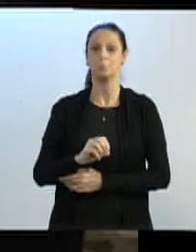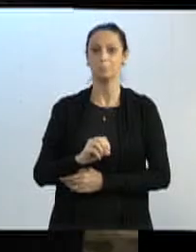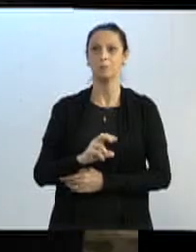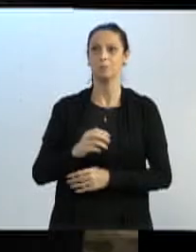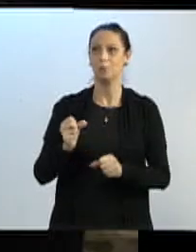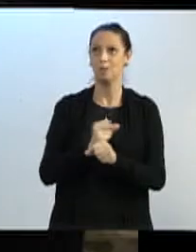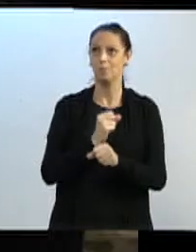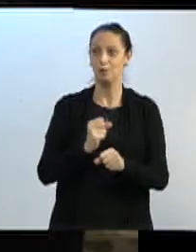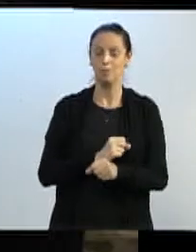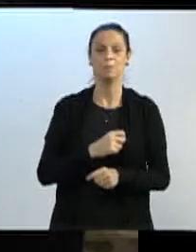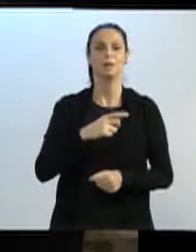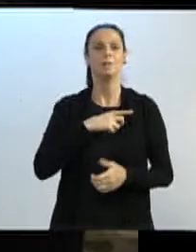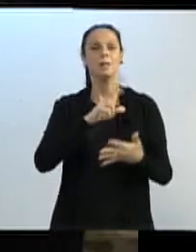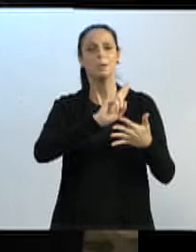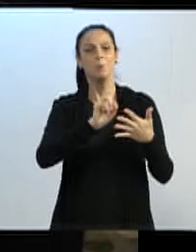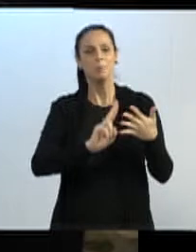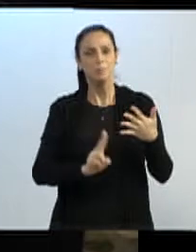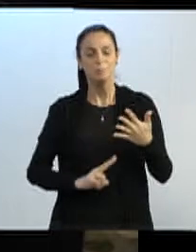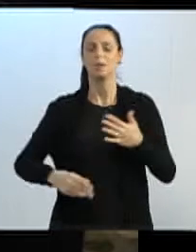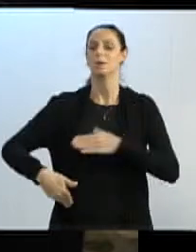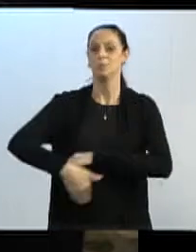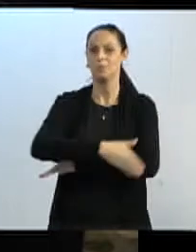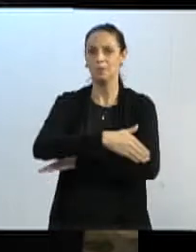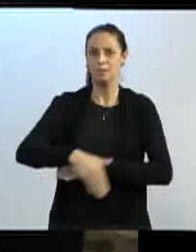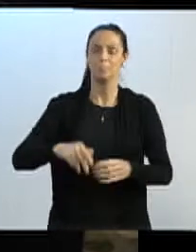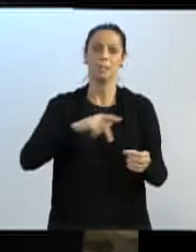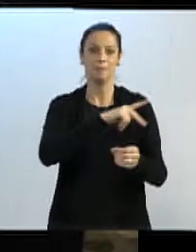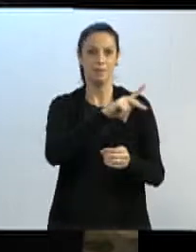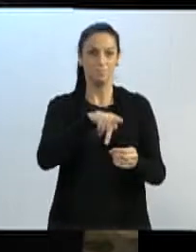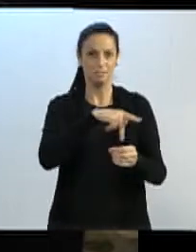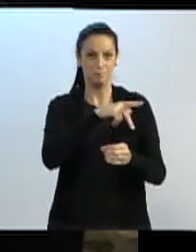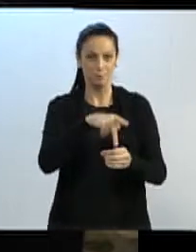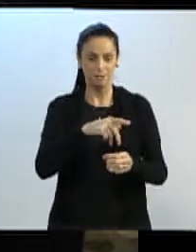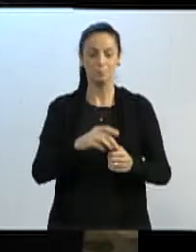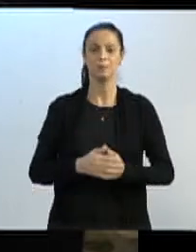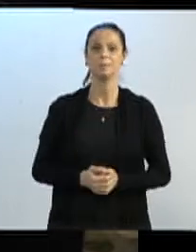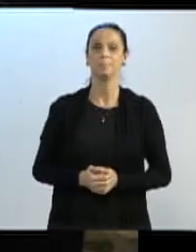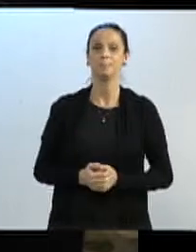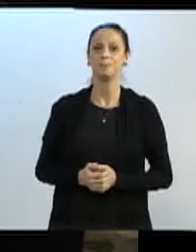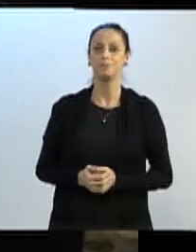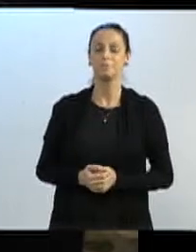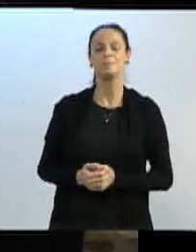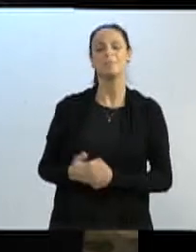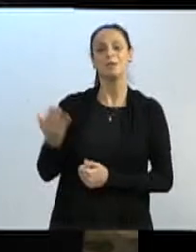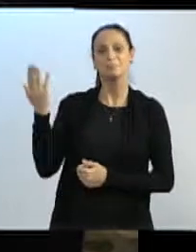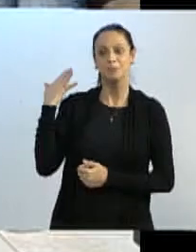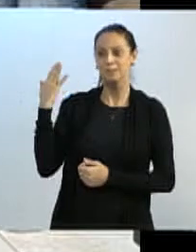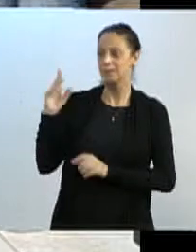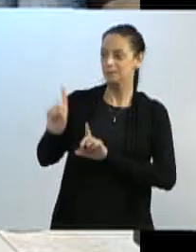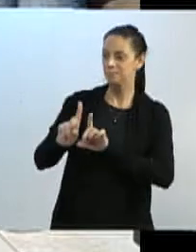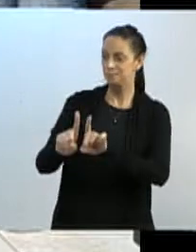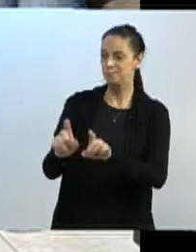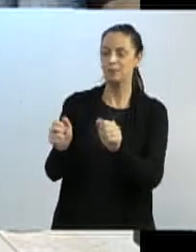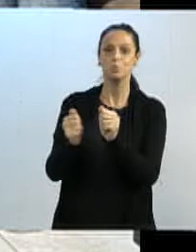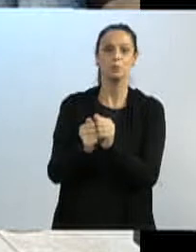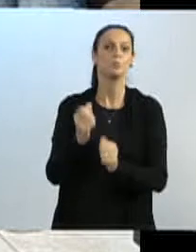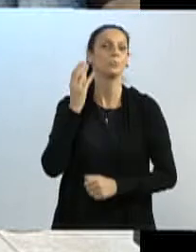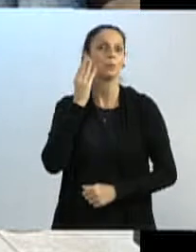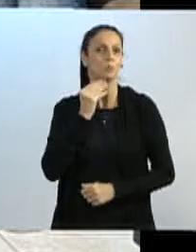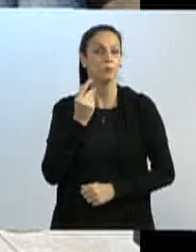e Malvinas, também lá no Passo Manso. O vereador Gilson nos acompanhou na Nova Esperança, outros vereadores também estiveram lá.